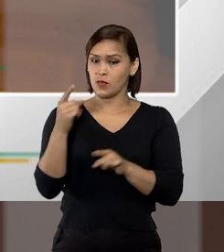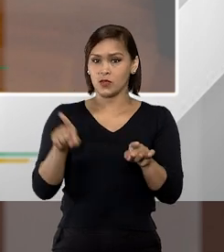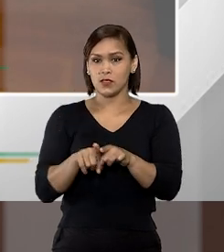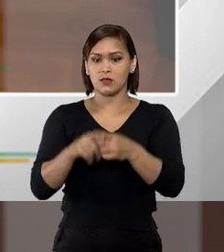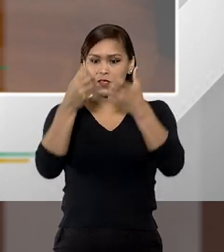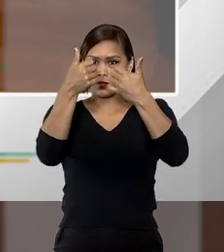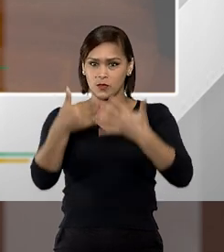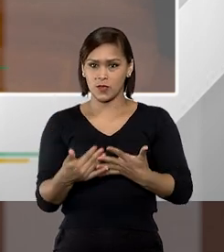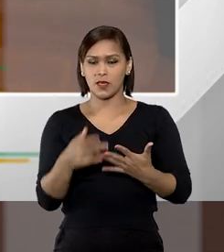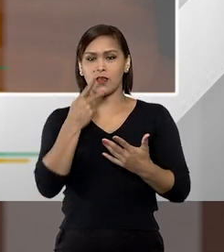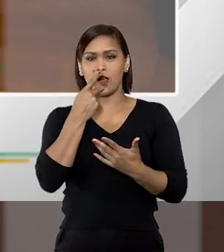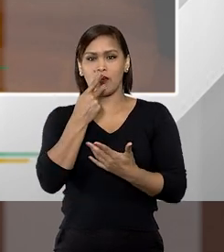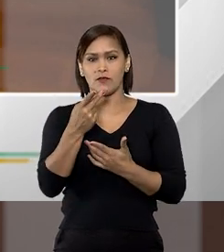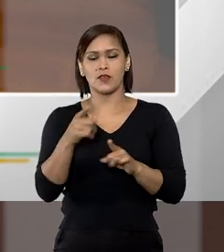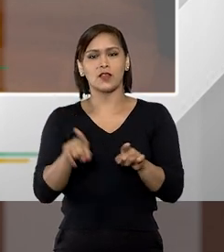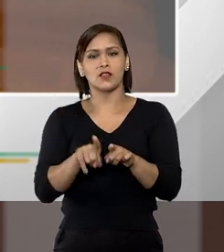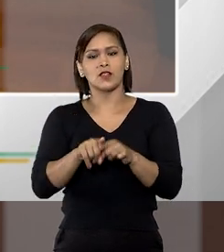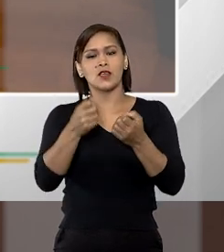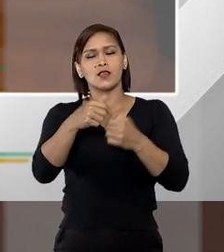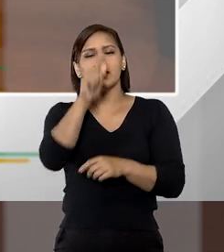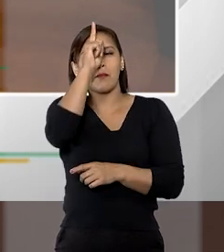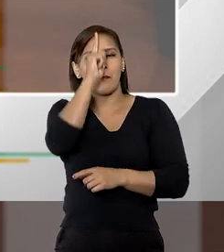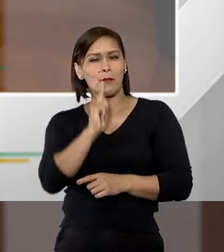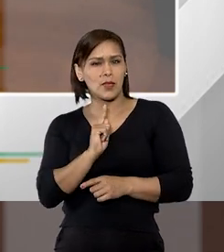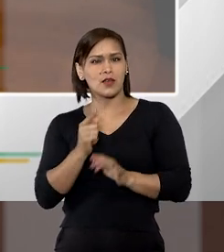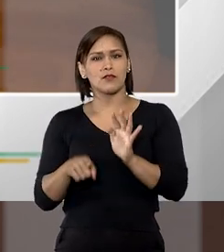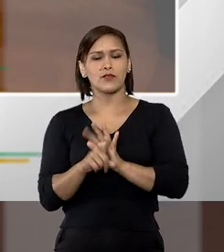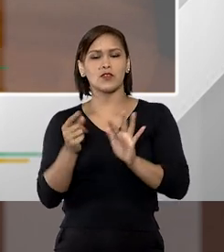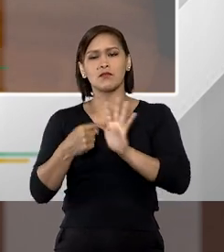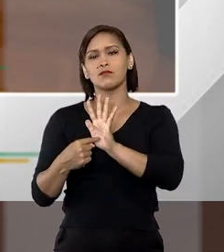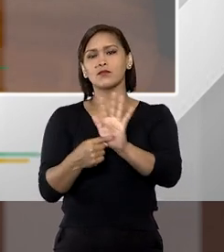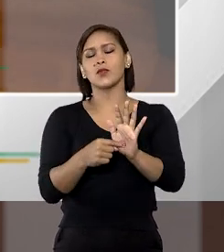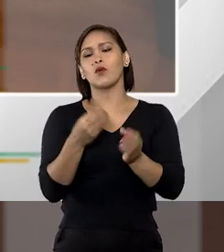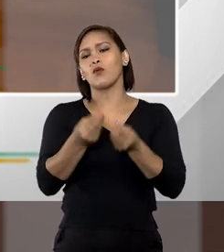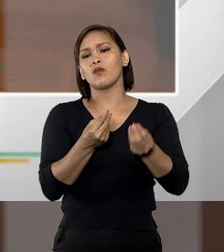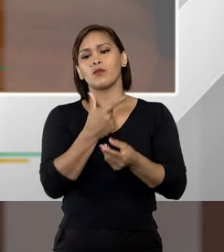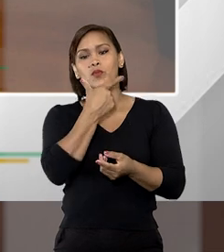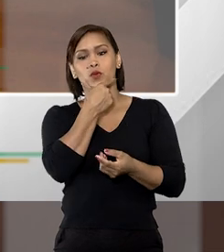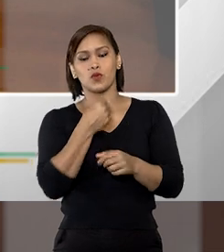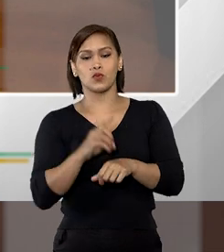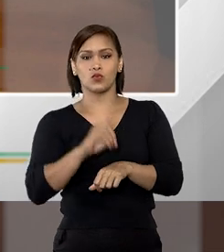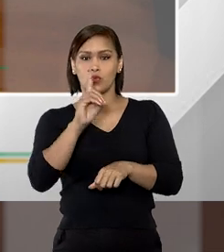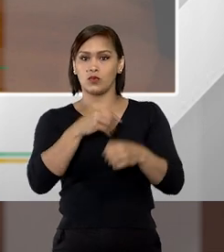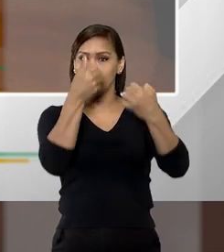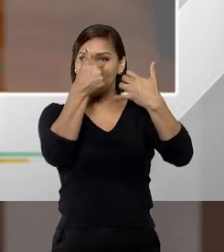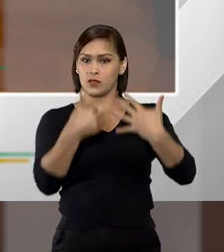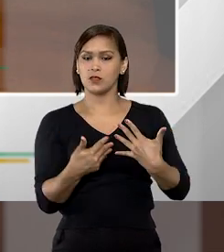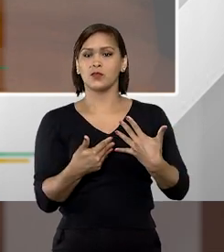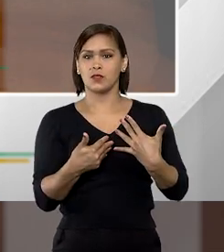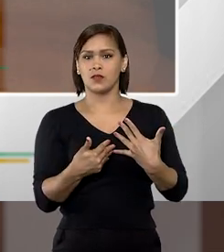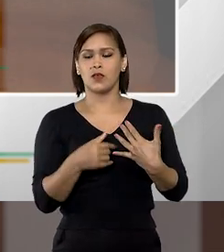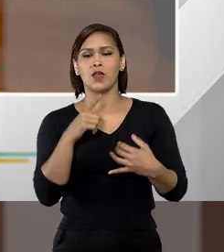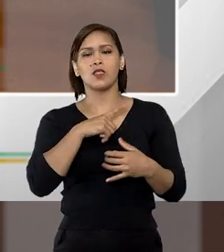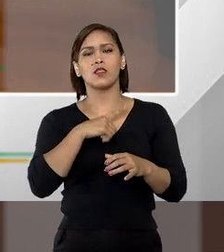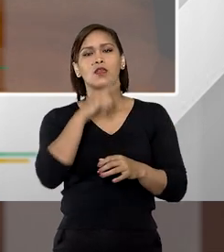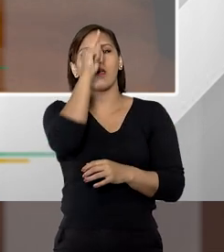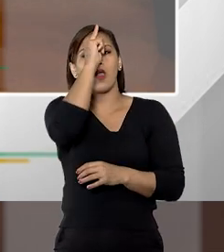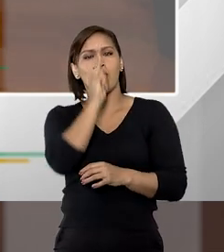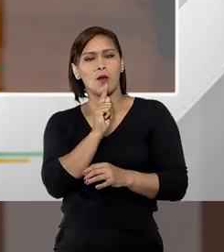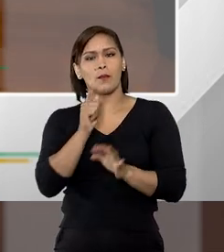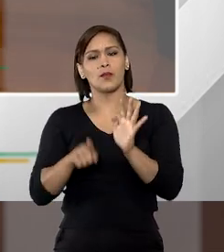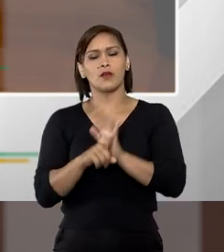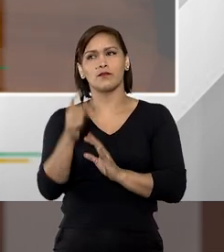isso, né, dizendo então que esse perfil, né, mostra bem como o doutor José Mildo bem colocou, temos um perfil